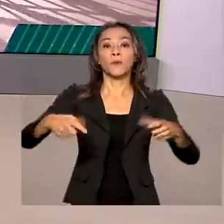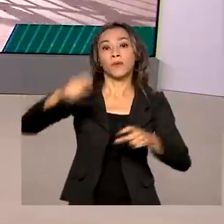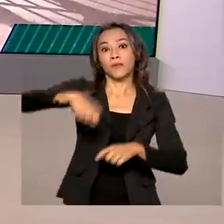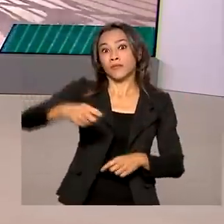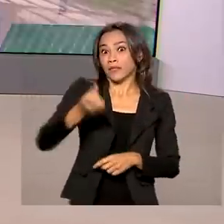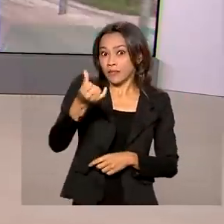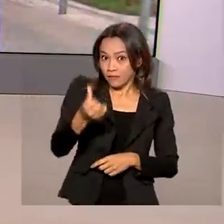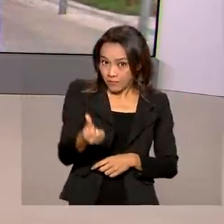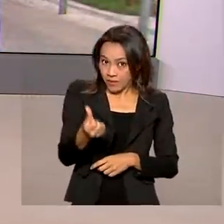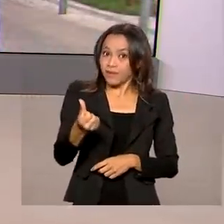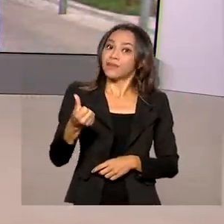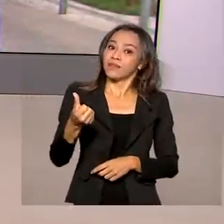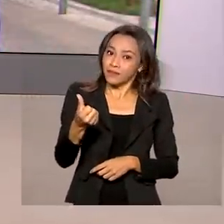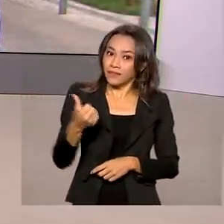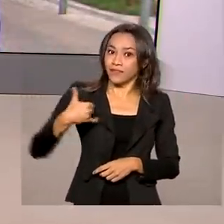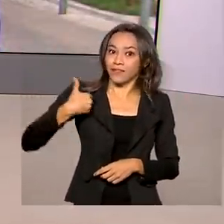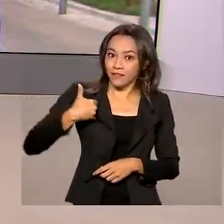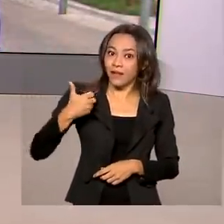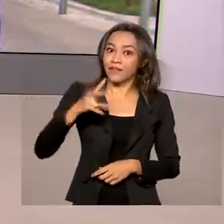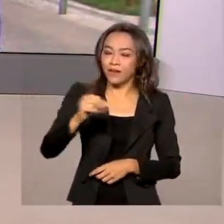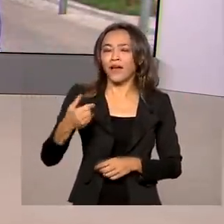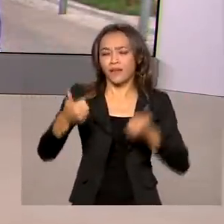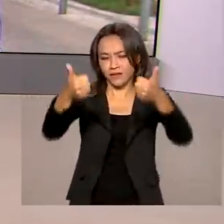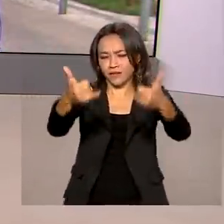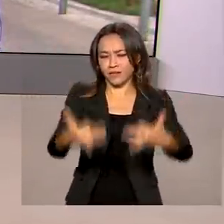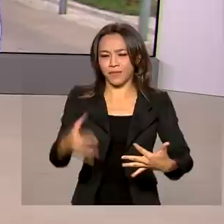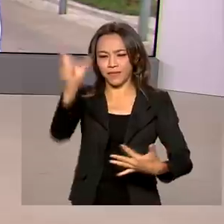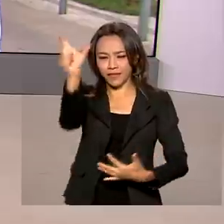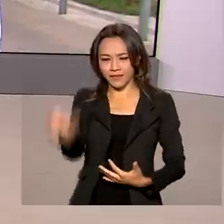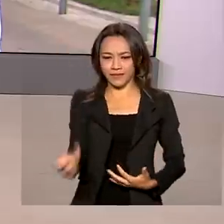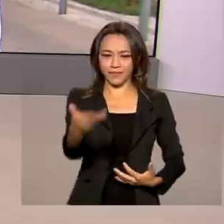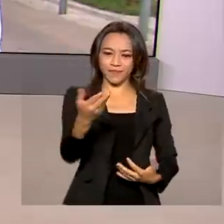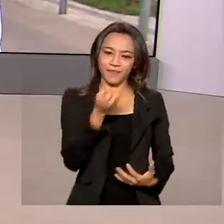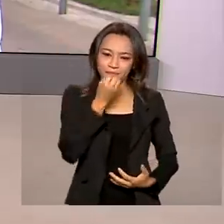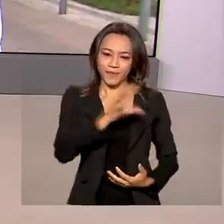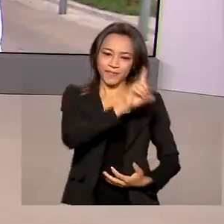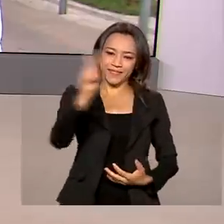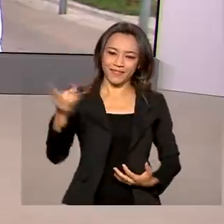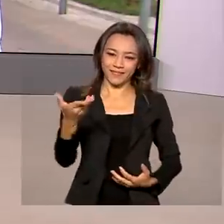Repórter Tiago Pimenta, ao vivo do Rio de Janeiro, tem mais informações para a gente. Oi, Tiago, bom dia.